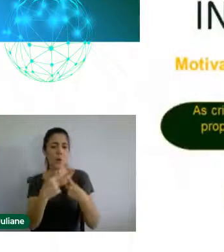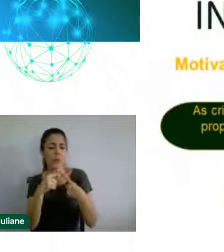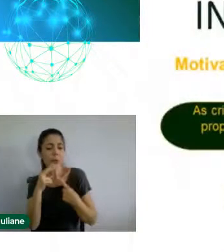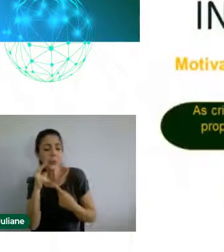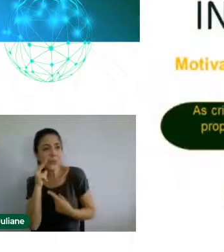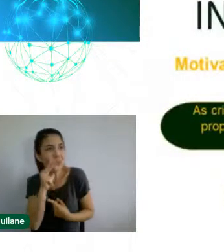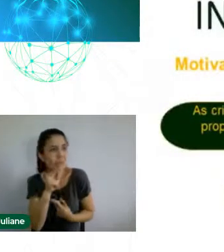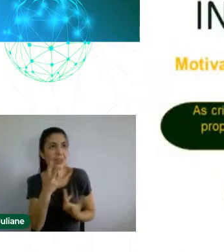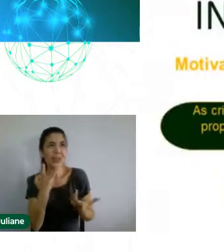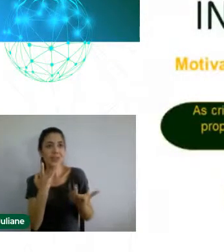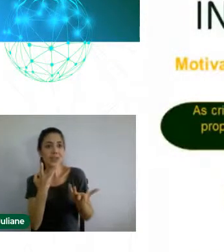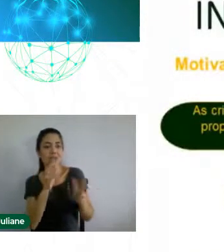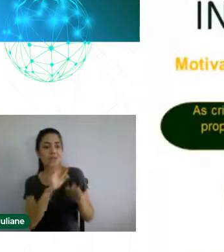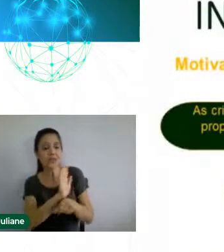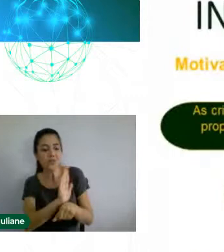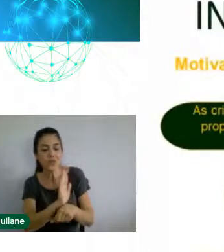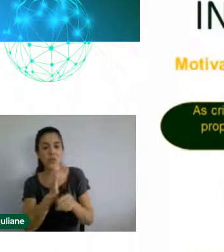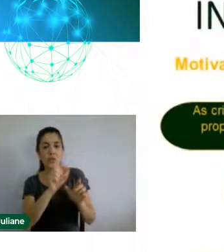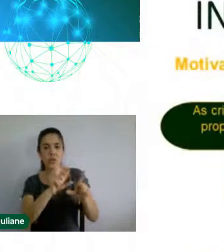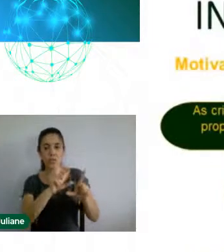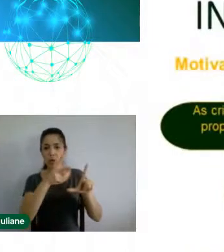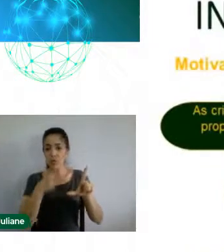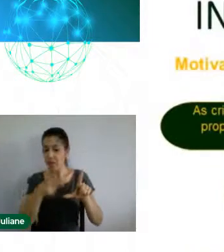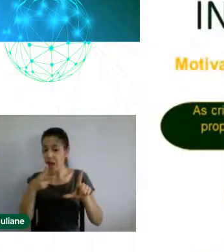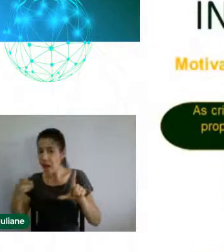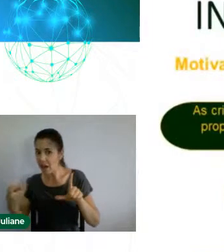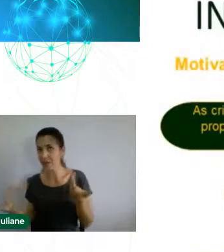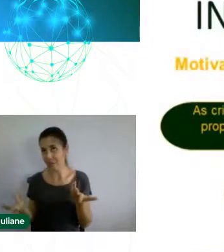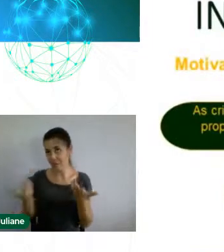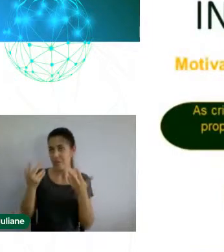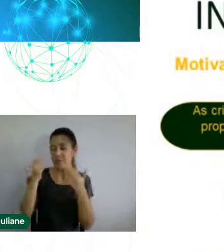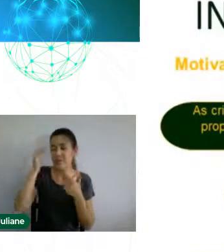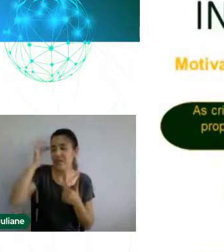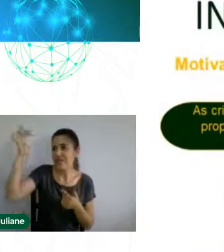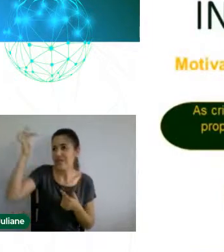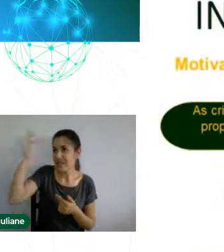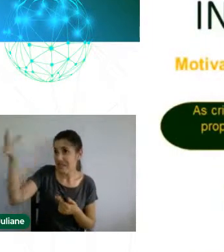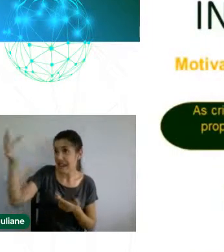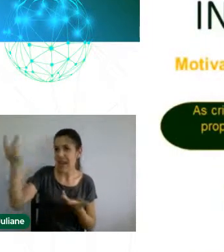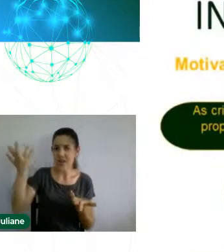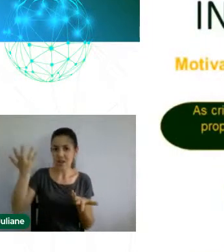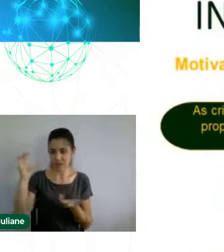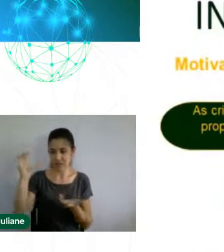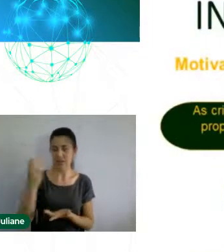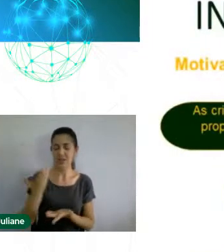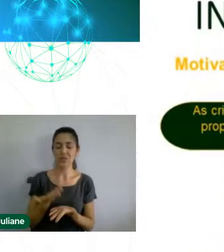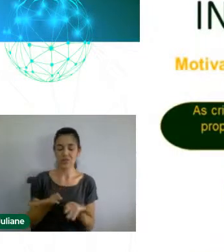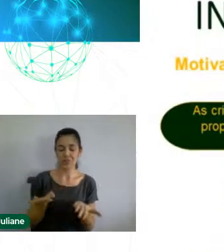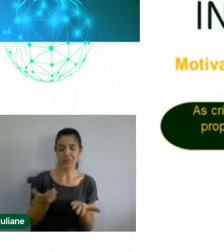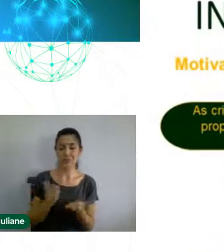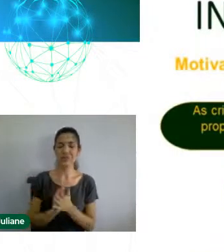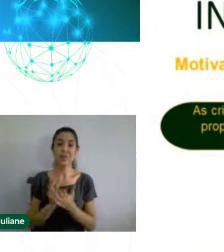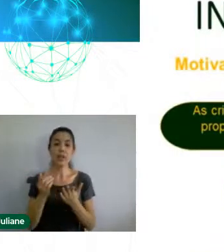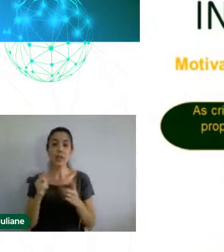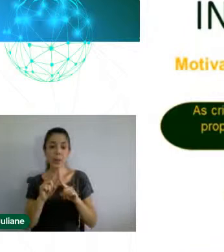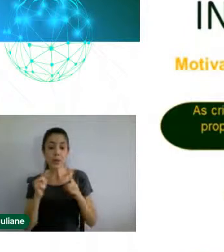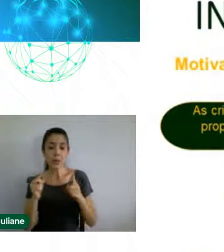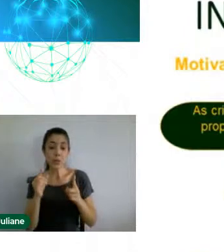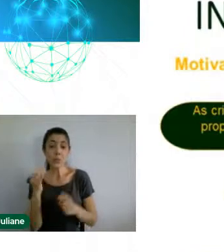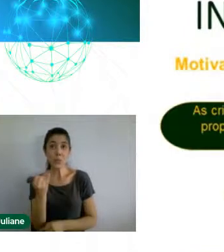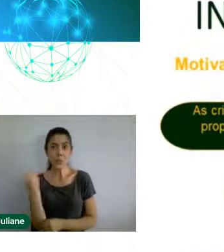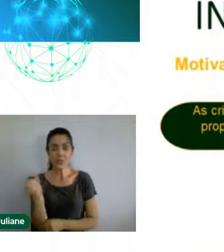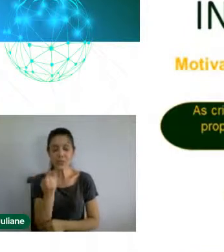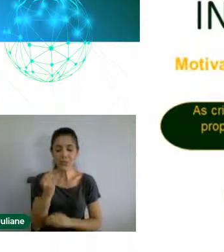encorajar o envolvimento das crianças com o universo científico, através de atividades didáticas desenvolvidas nas escolas. E, de tanto, essas atividades